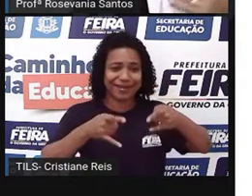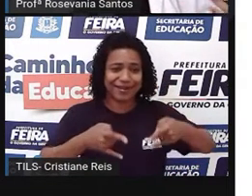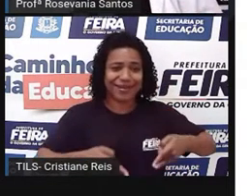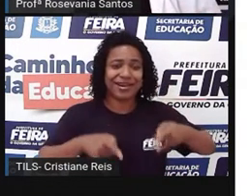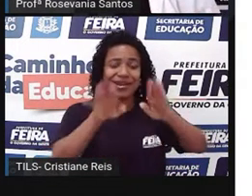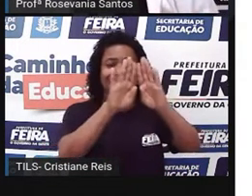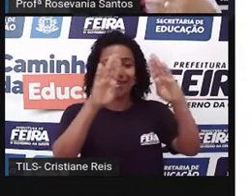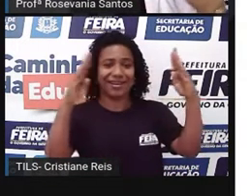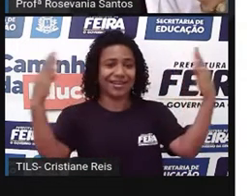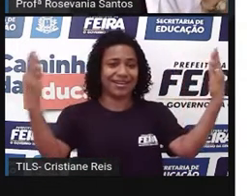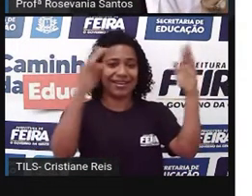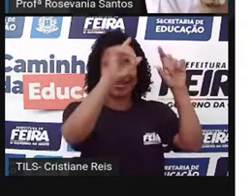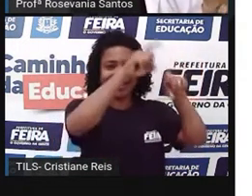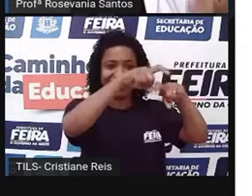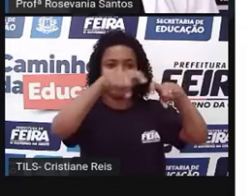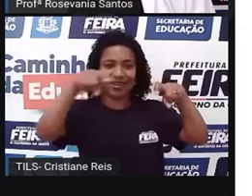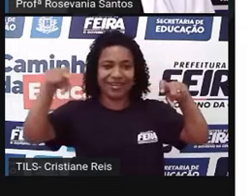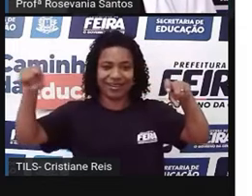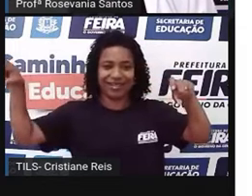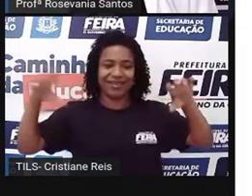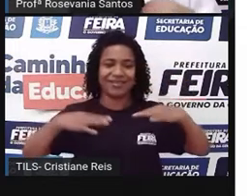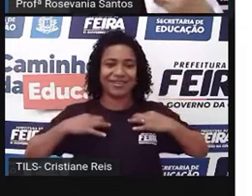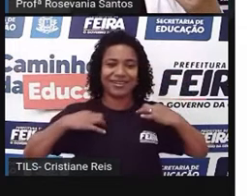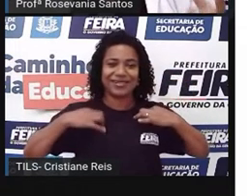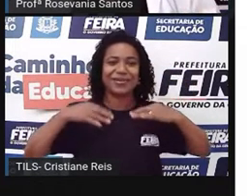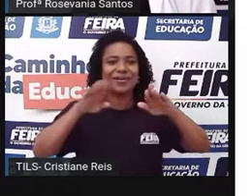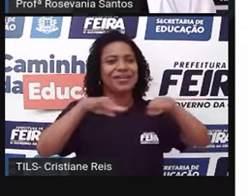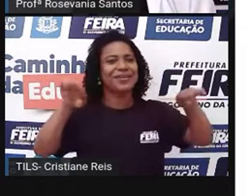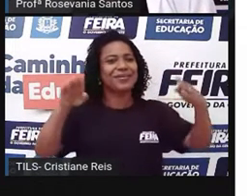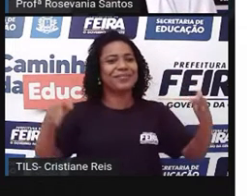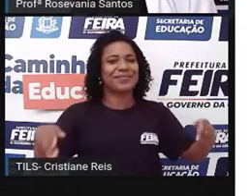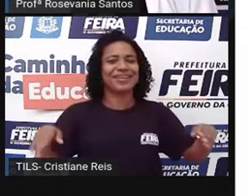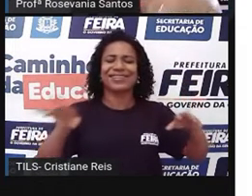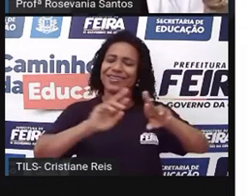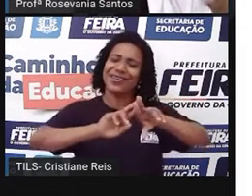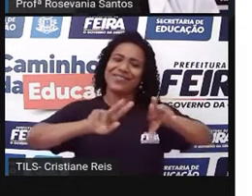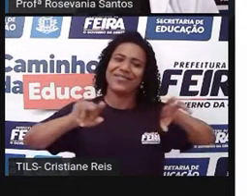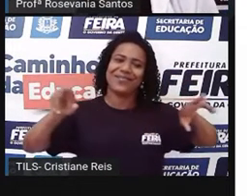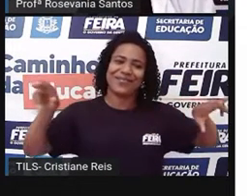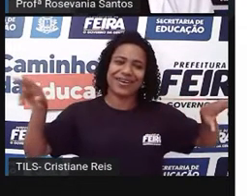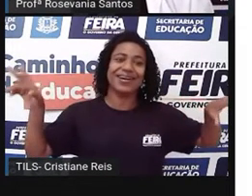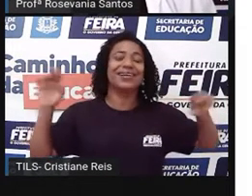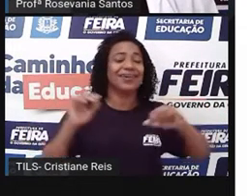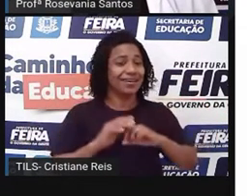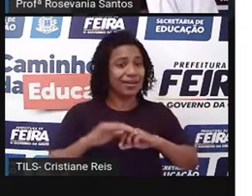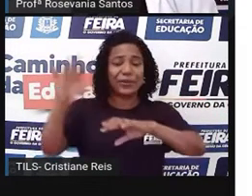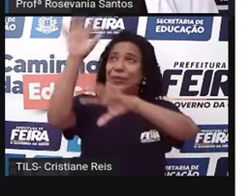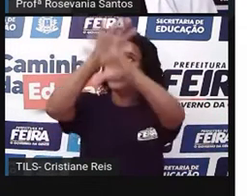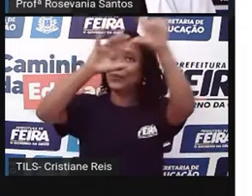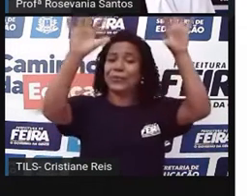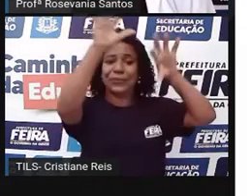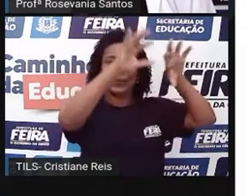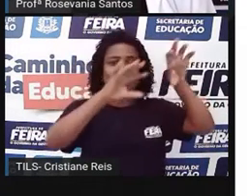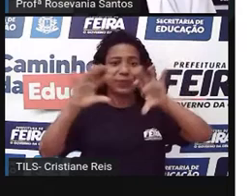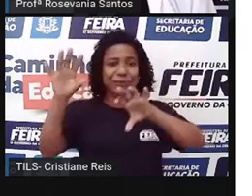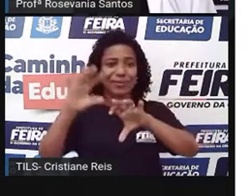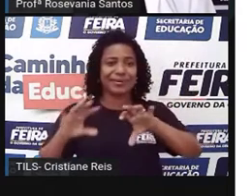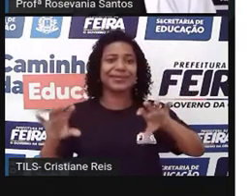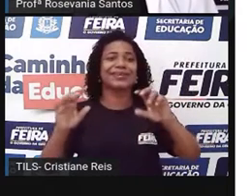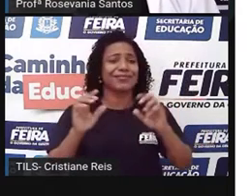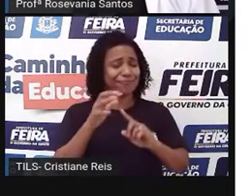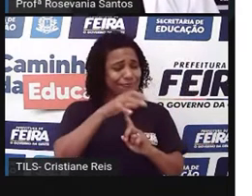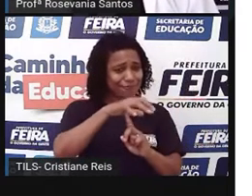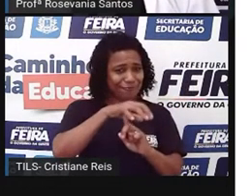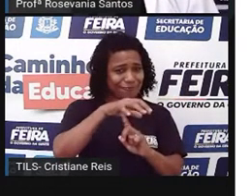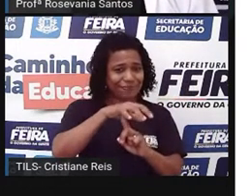-roupa, a mesa, né, as cadeiras, o sofá, a decoração da casa, você encontra tudinho lá